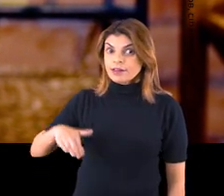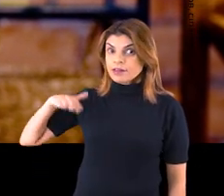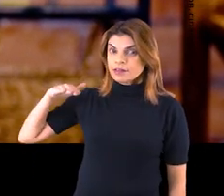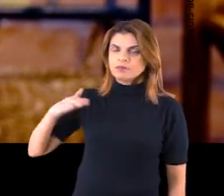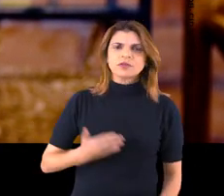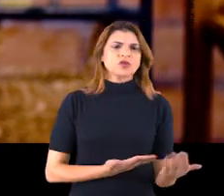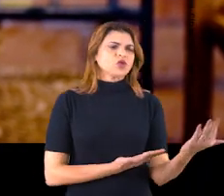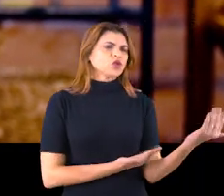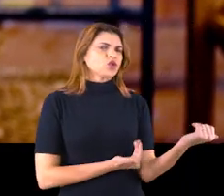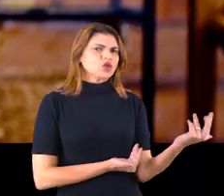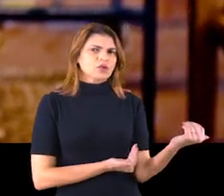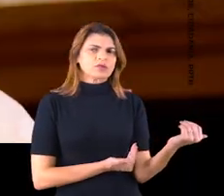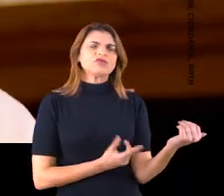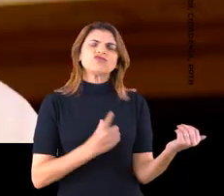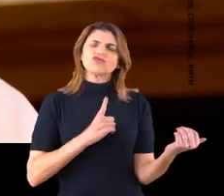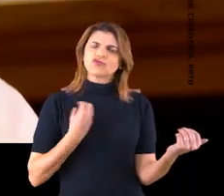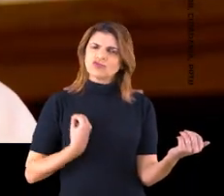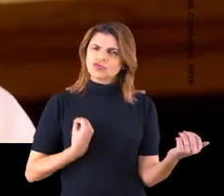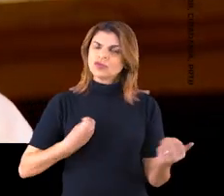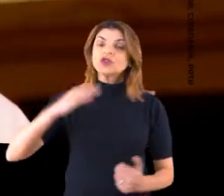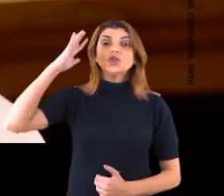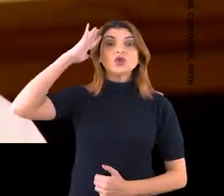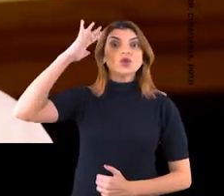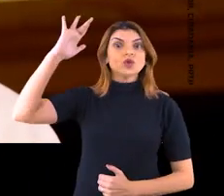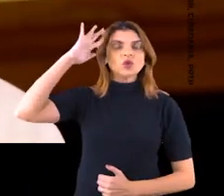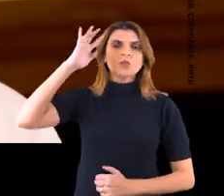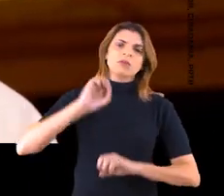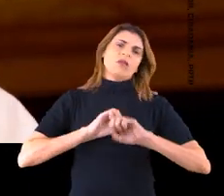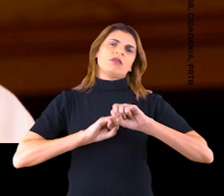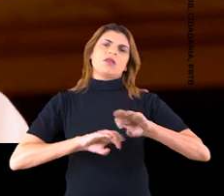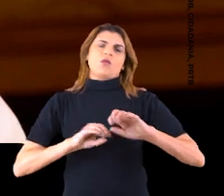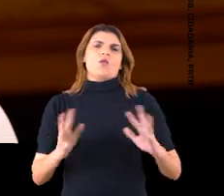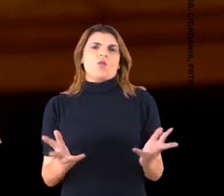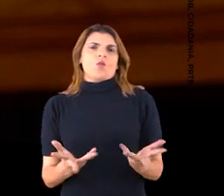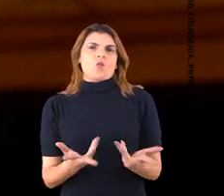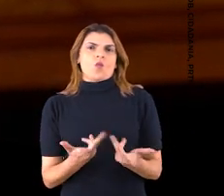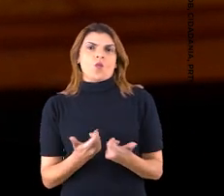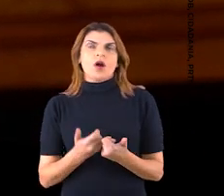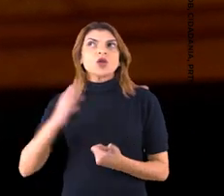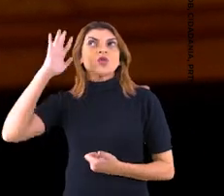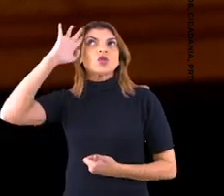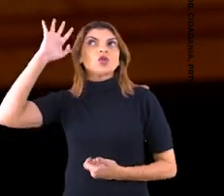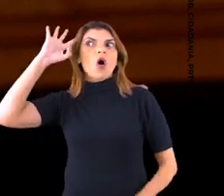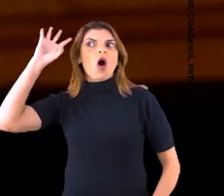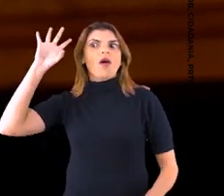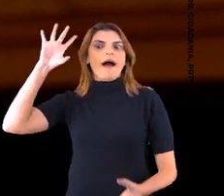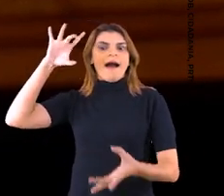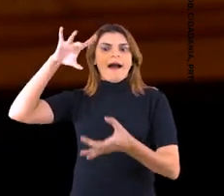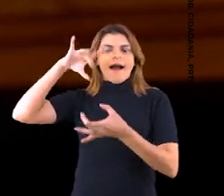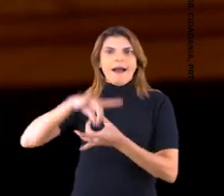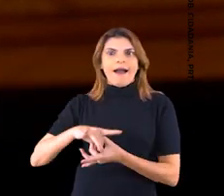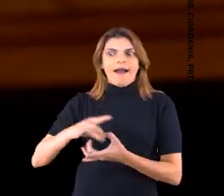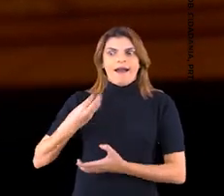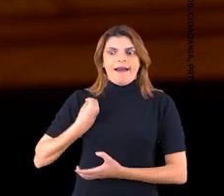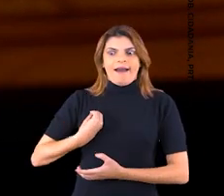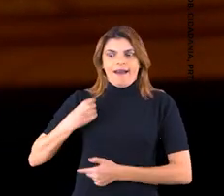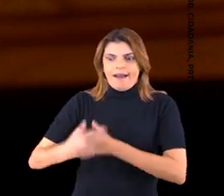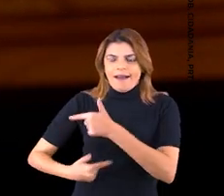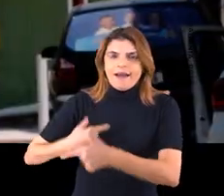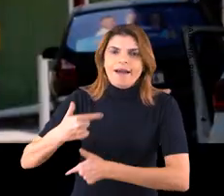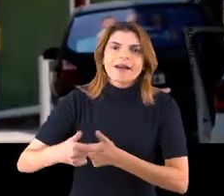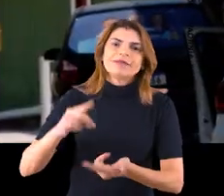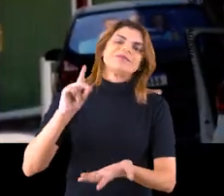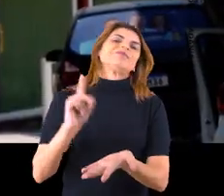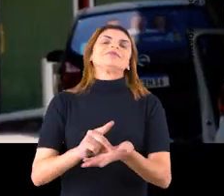jovens cheios de sonhos. E só com educação de qualidade, a gente permite que os sonhos continuem vivos e sejam realizados.